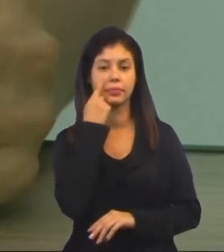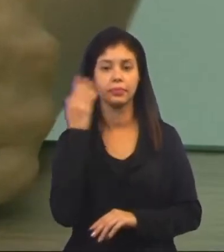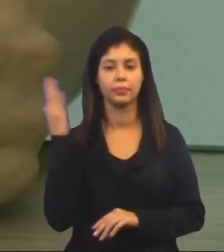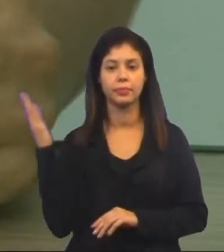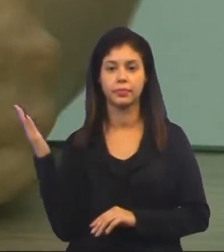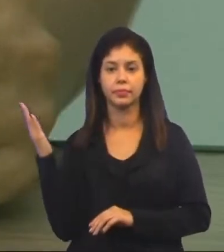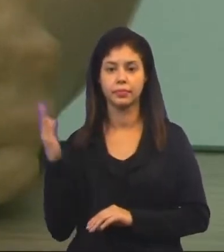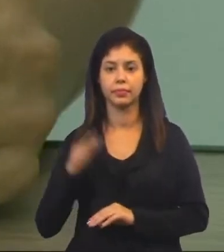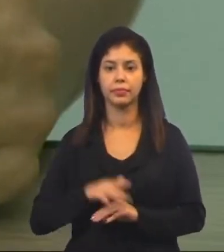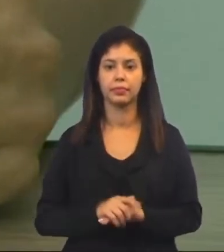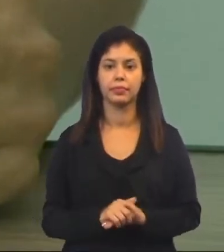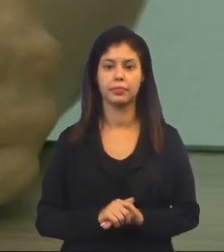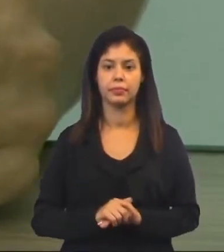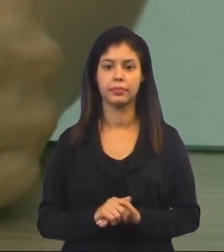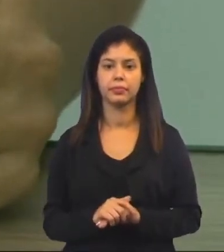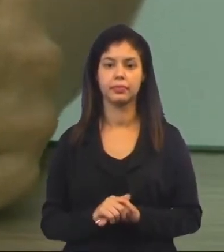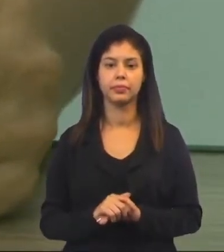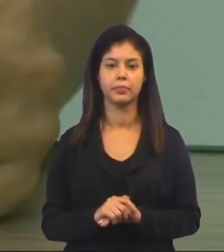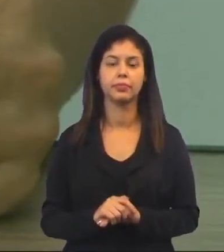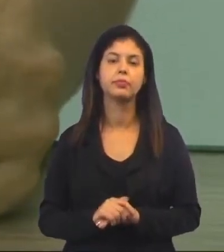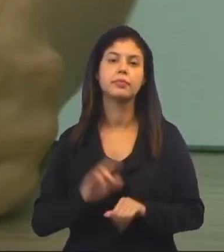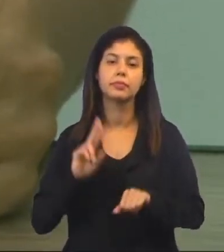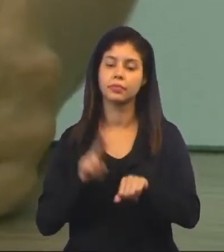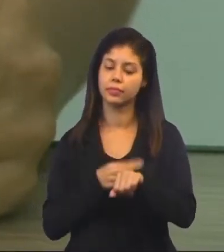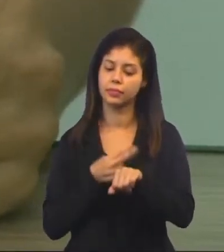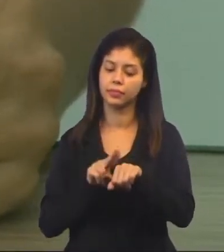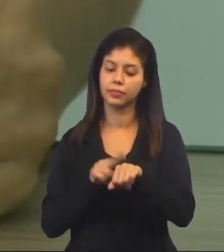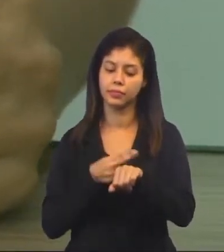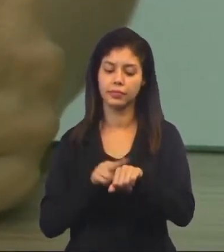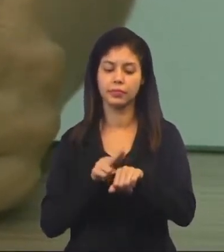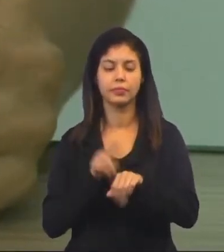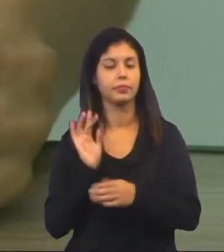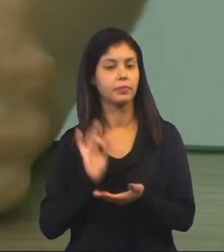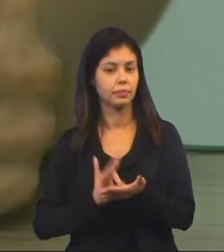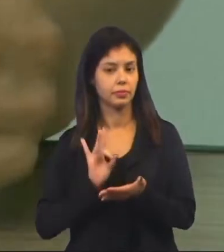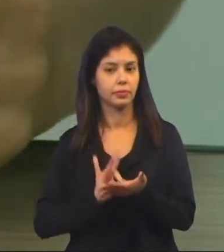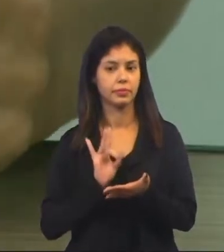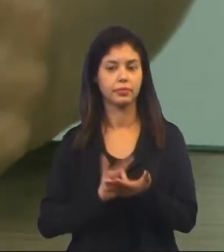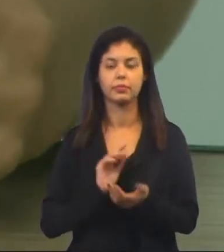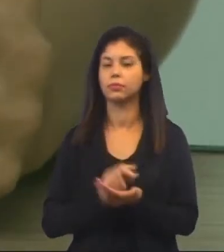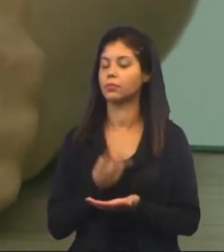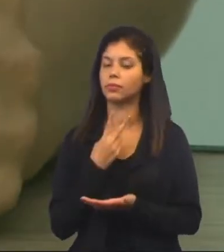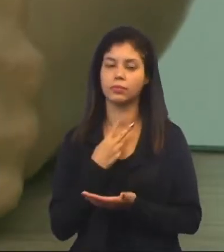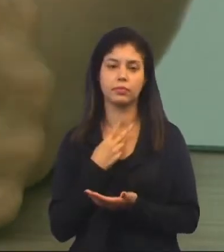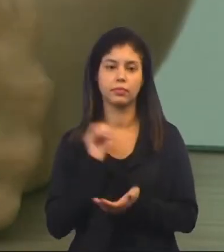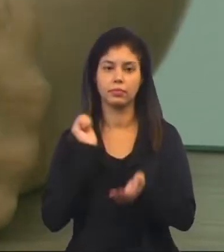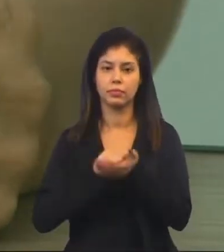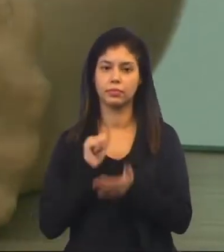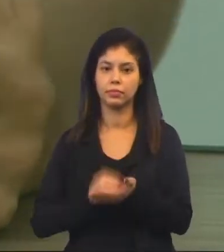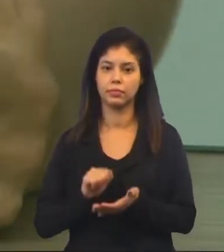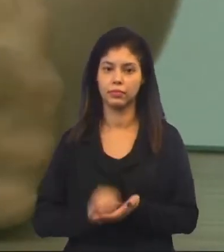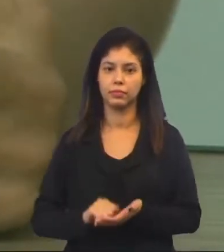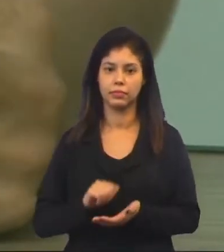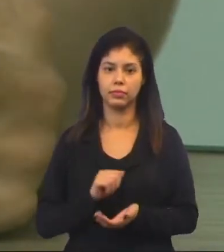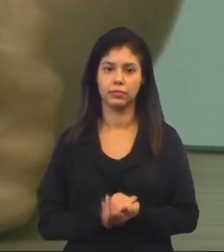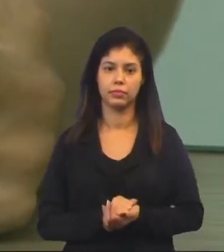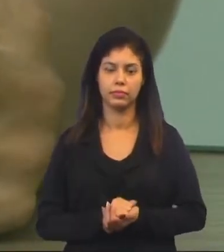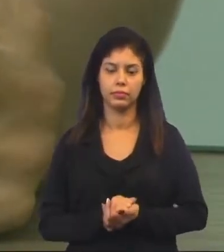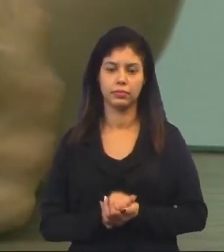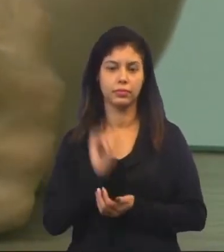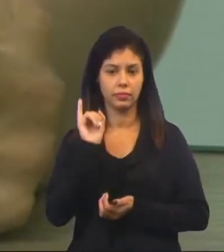chocolate, nós falamos chocolate, não é? Mas nós não podemos escrever chocolate